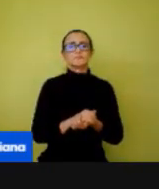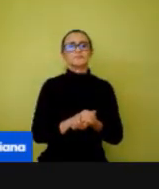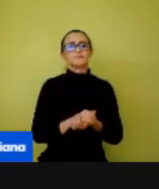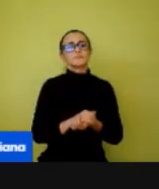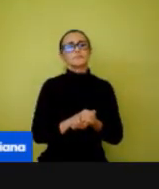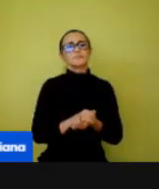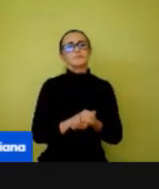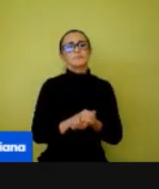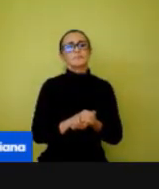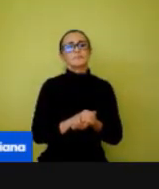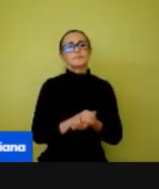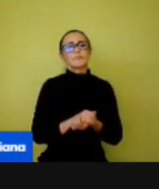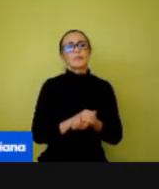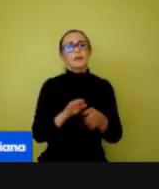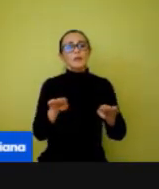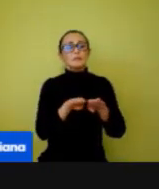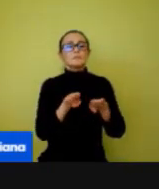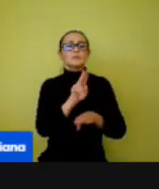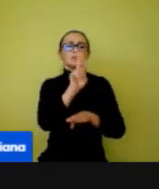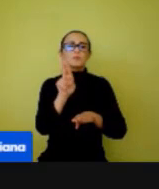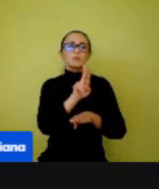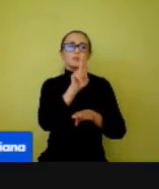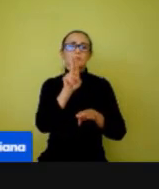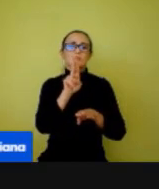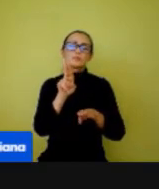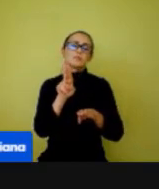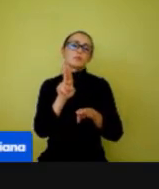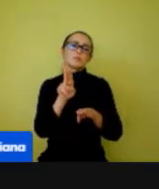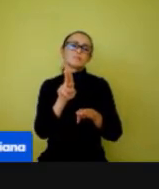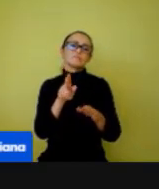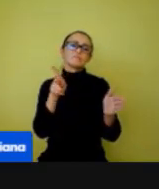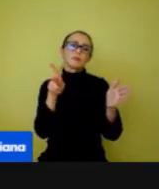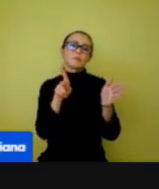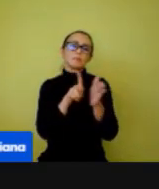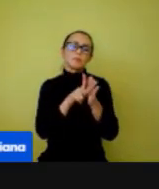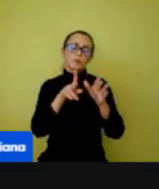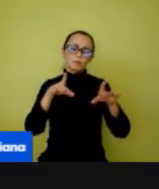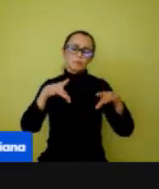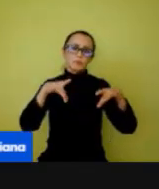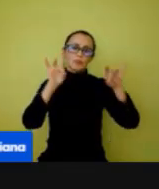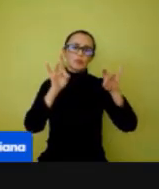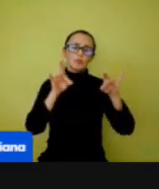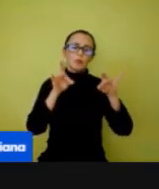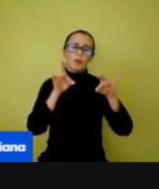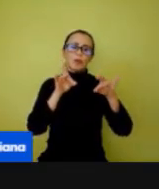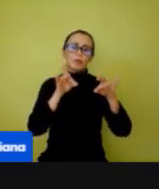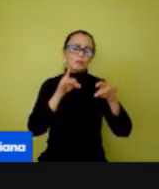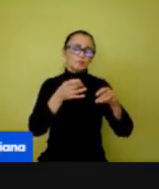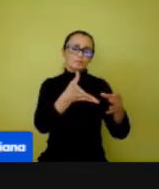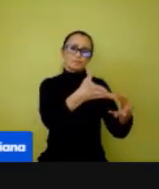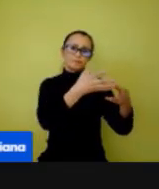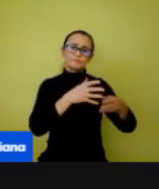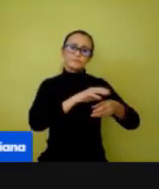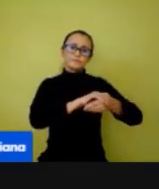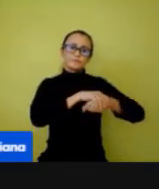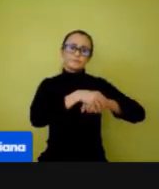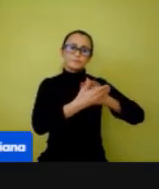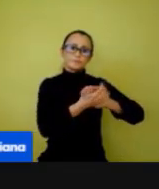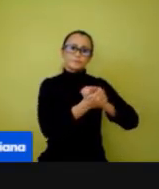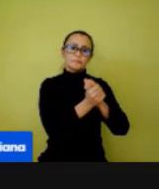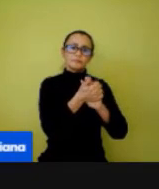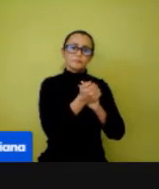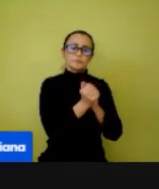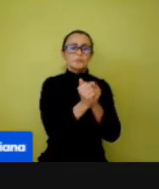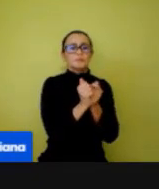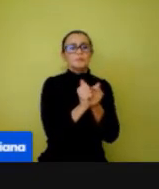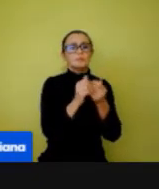fazer uso da sua própria toalha para secar a mão e o rosto. Então, assim, vai para a aula, leva a garrafinha, leva